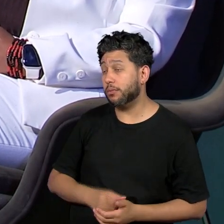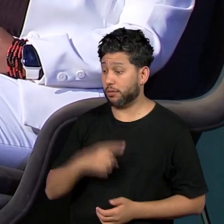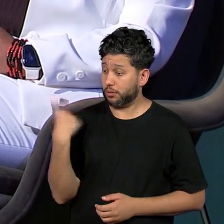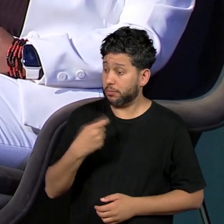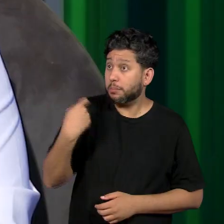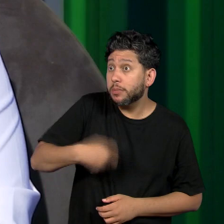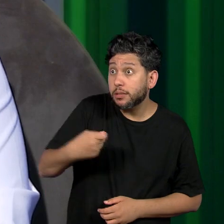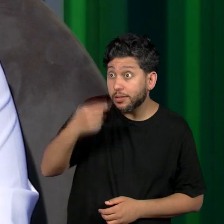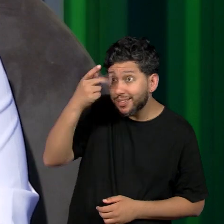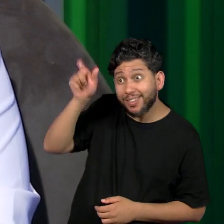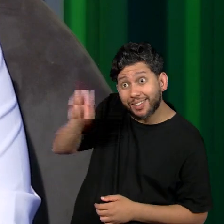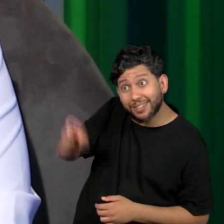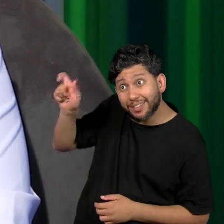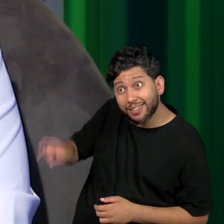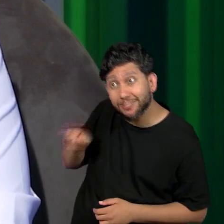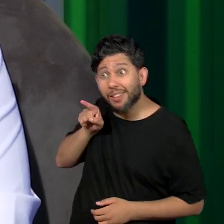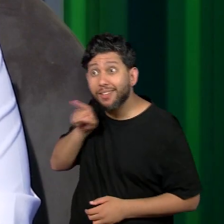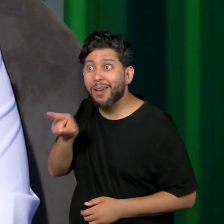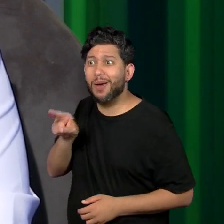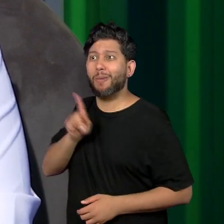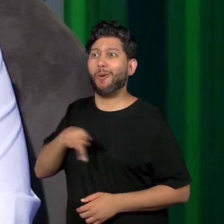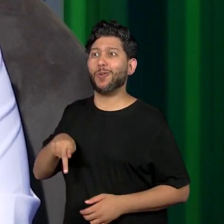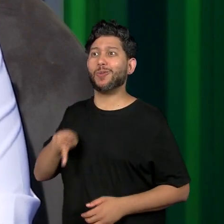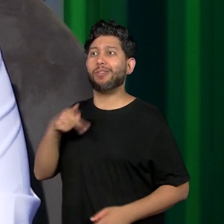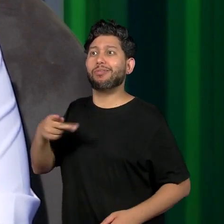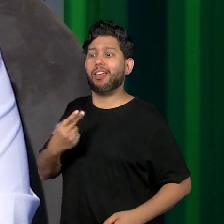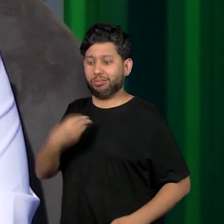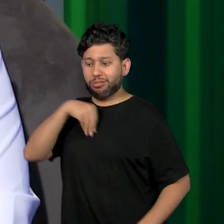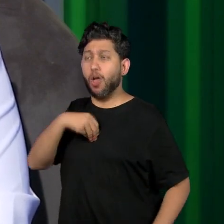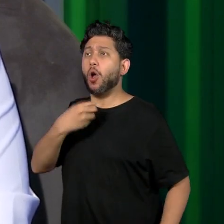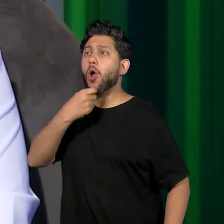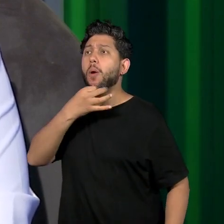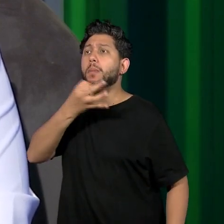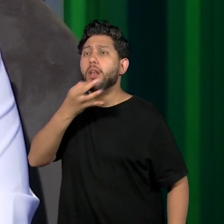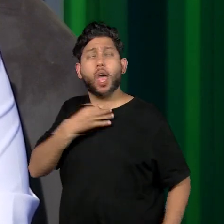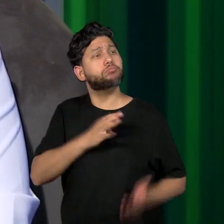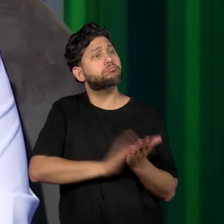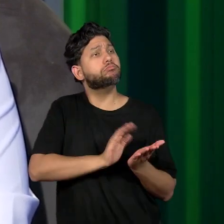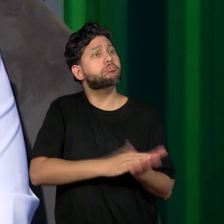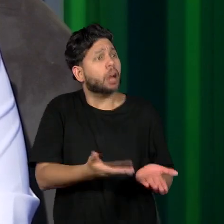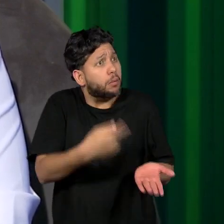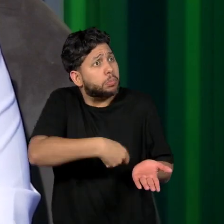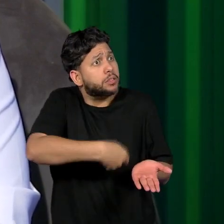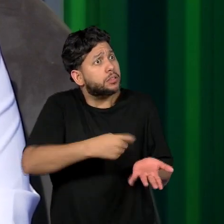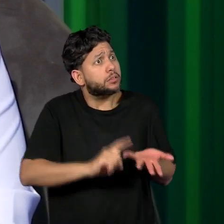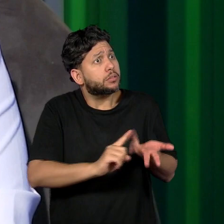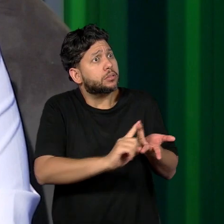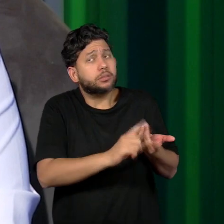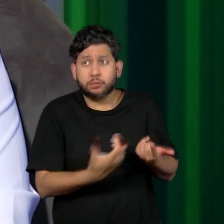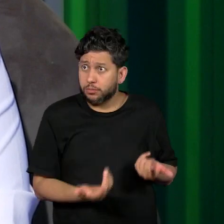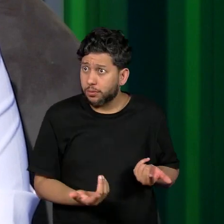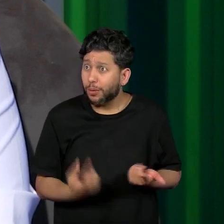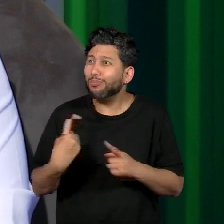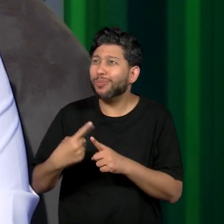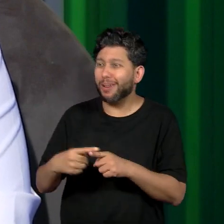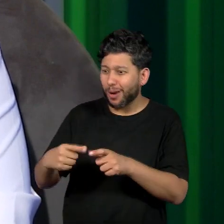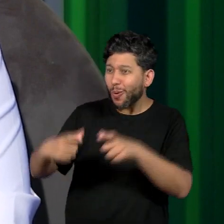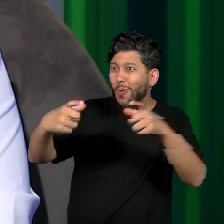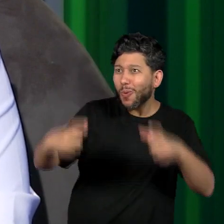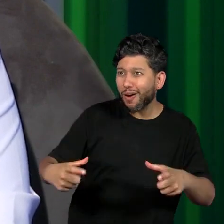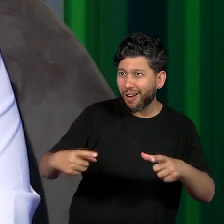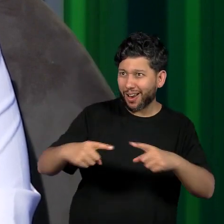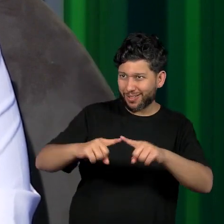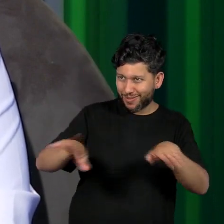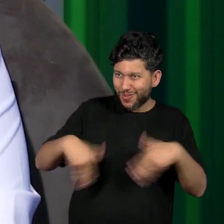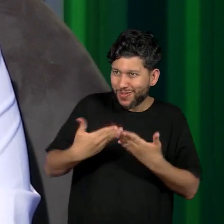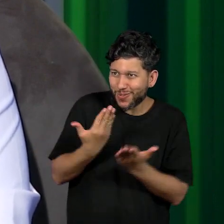que os professores também tragam seu posicionamento de cobrar essa atitude da equipe gestora. O espaço, ele precisa